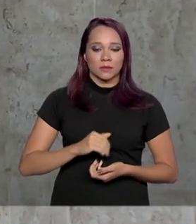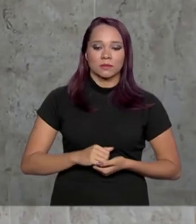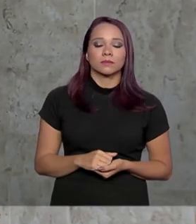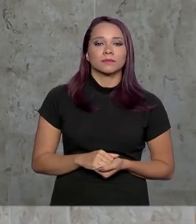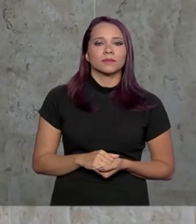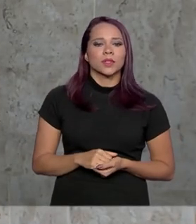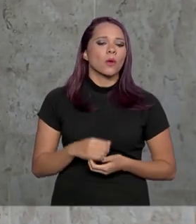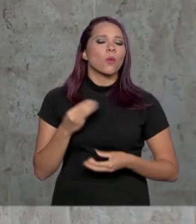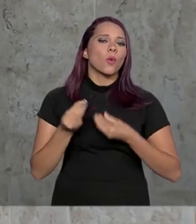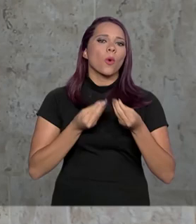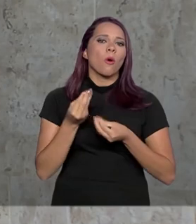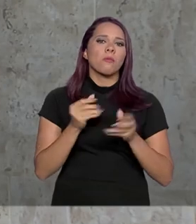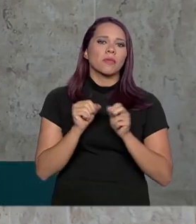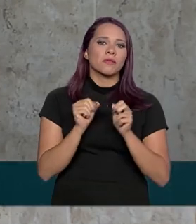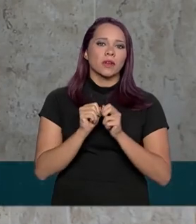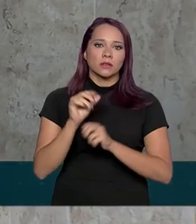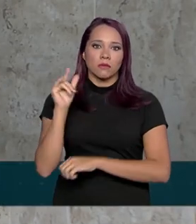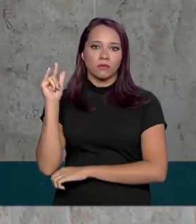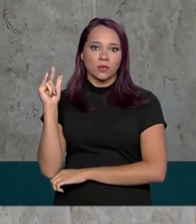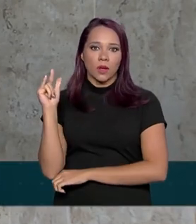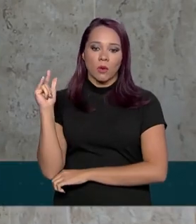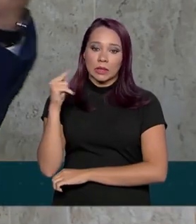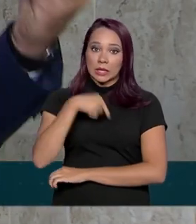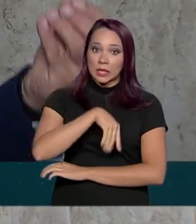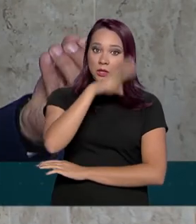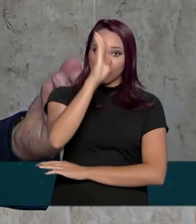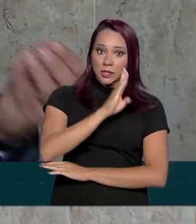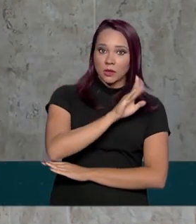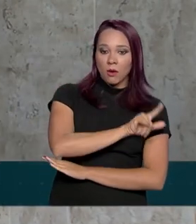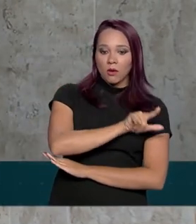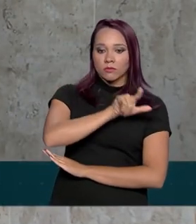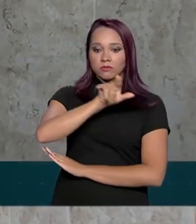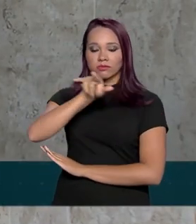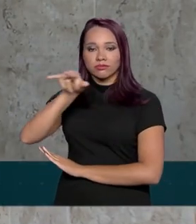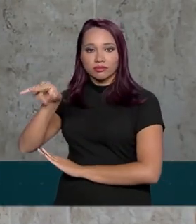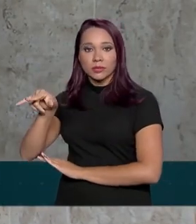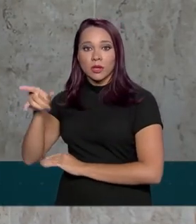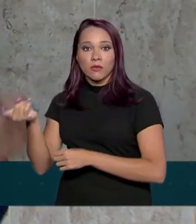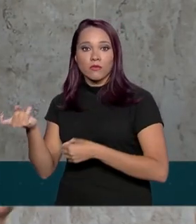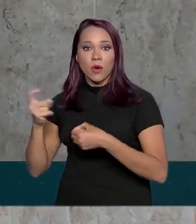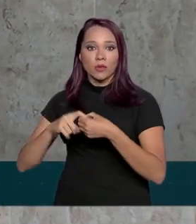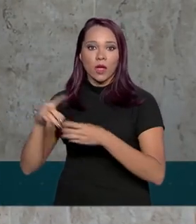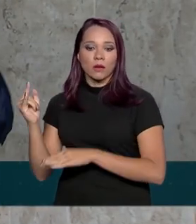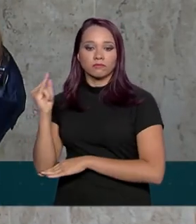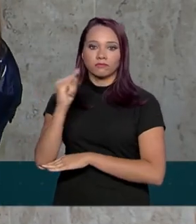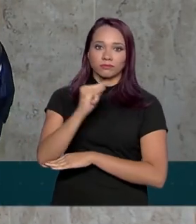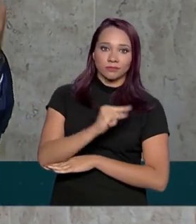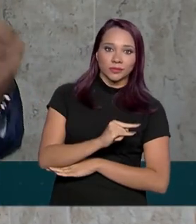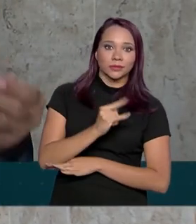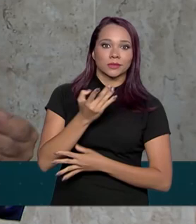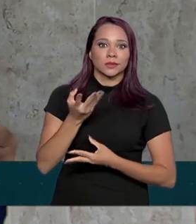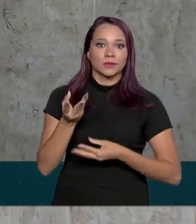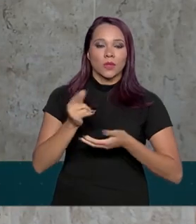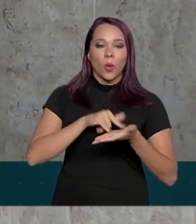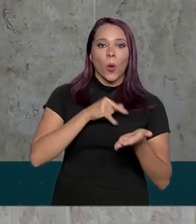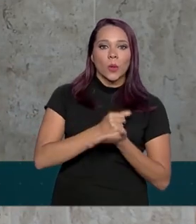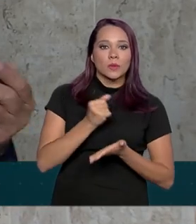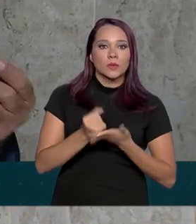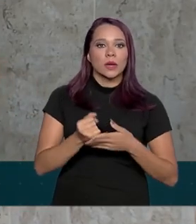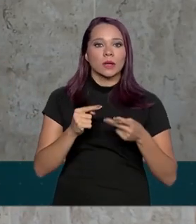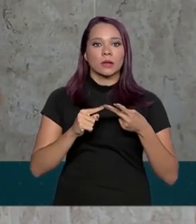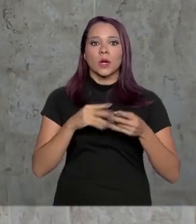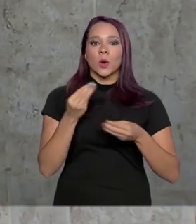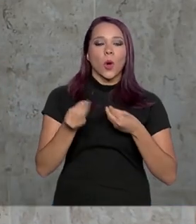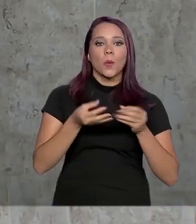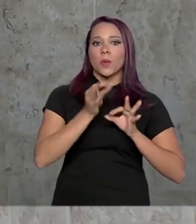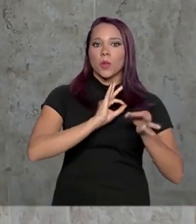Como se faz um avião sair daqui e ir até a China, voltar, contratação, como se monta